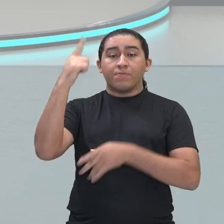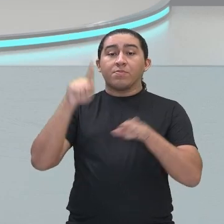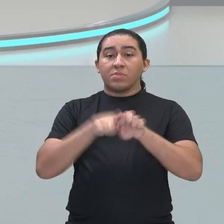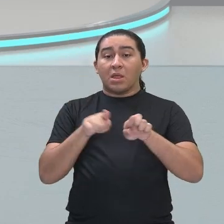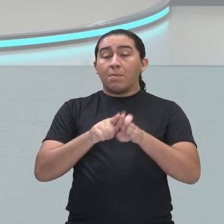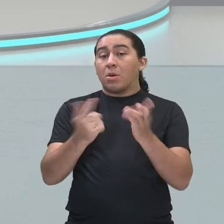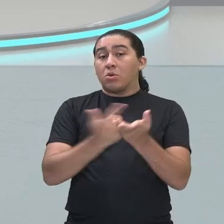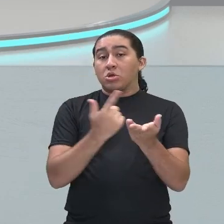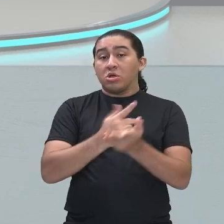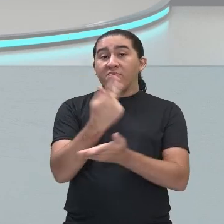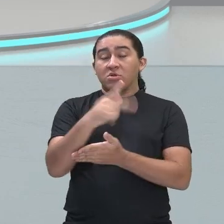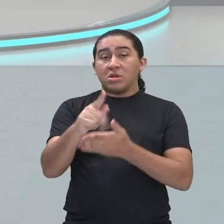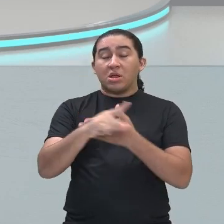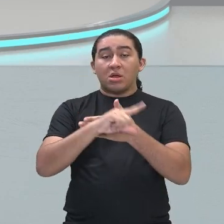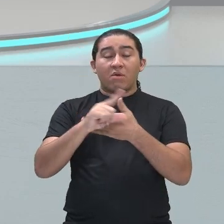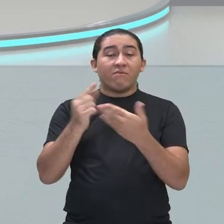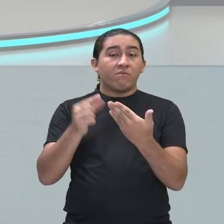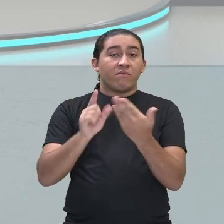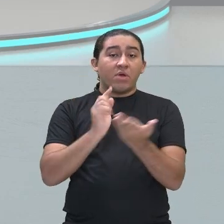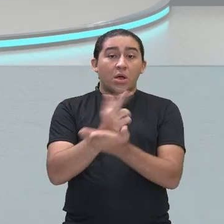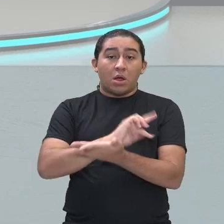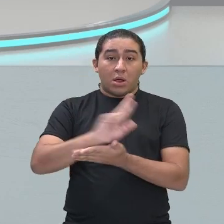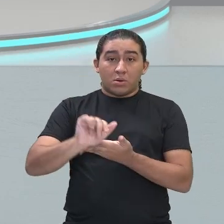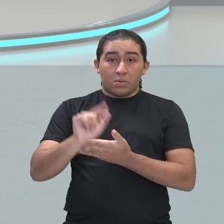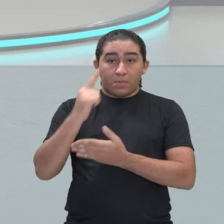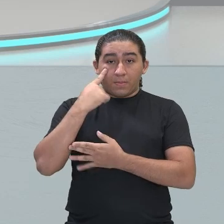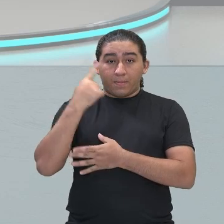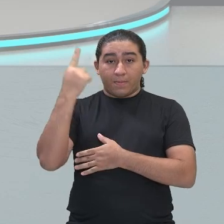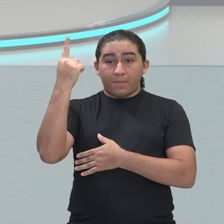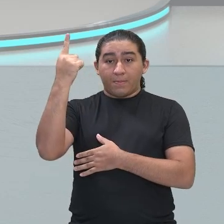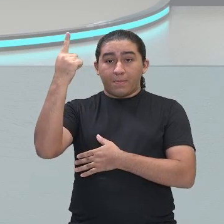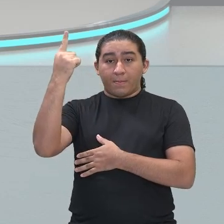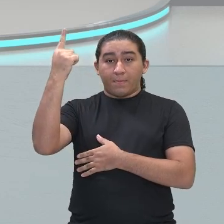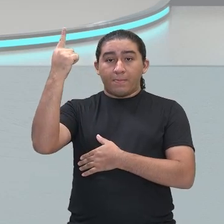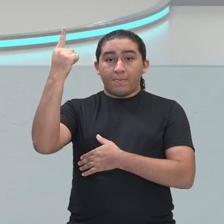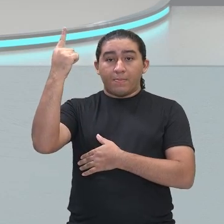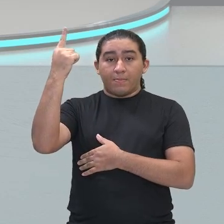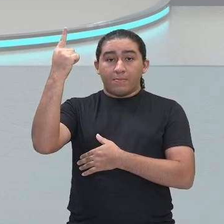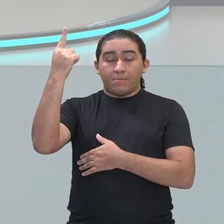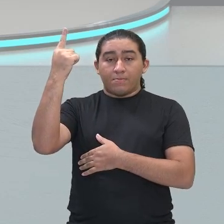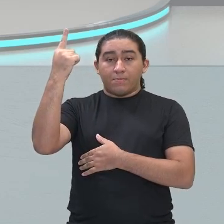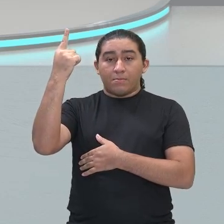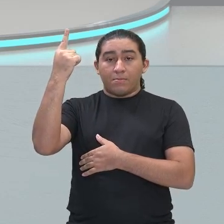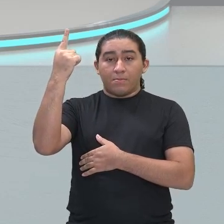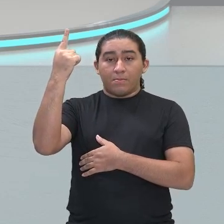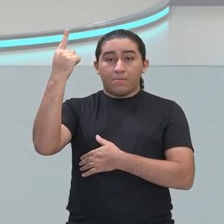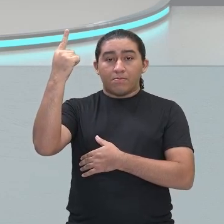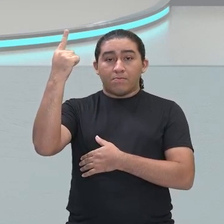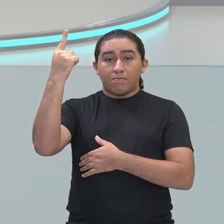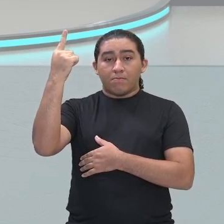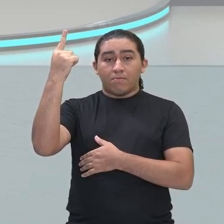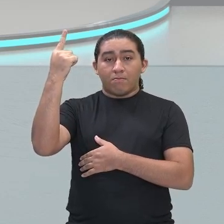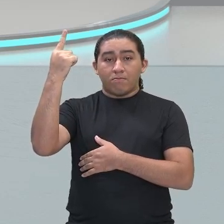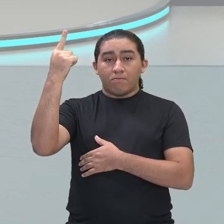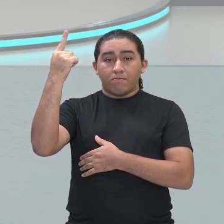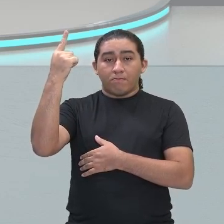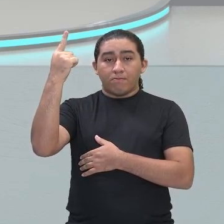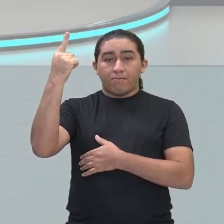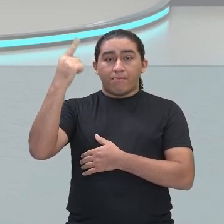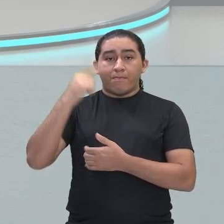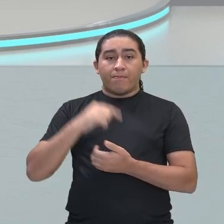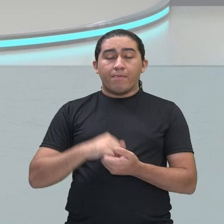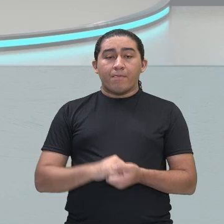obra é Ipsom. Odes Pindaricas. A Degolação do